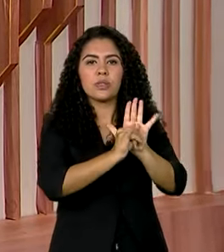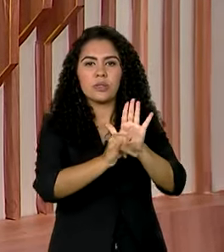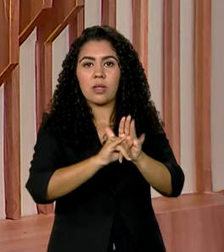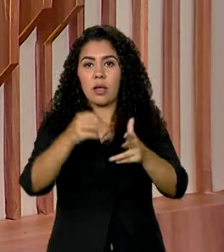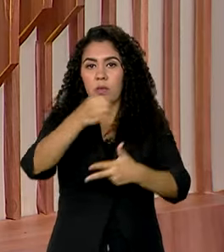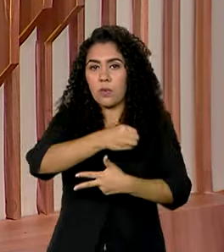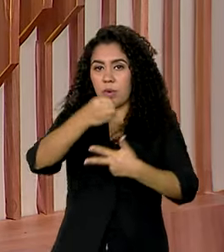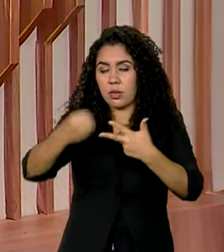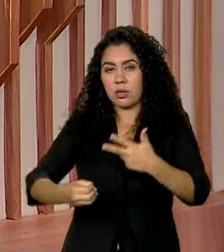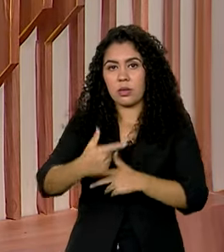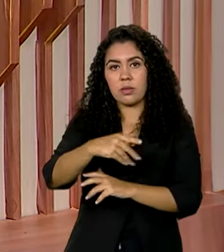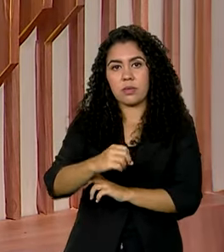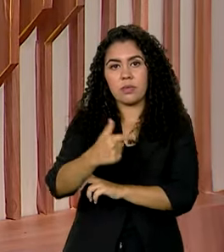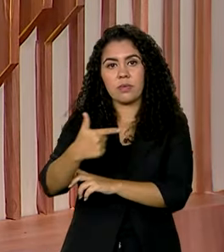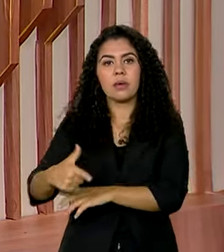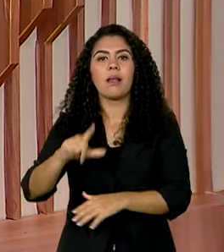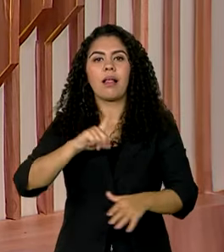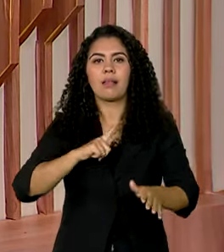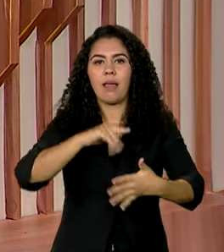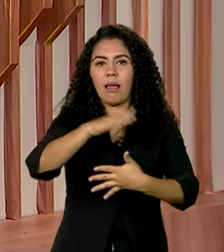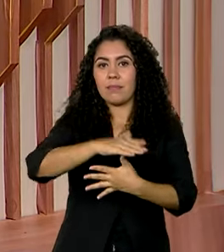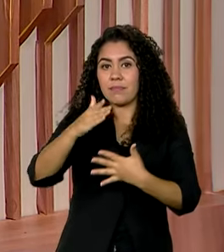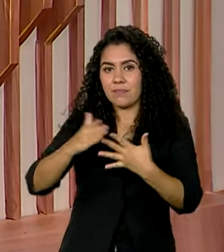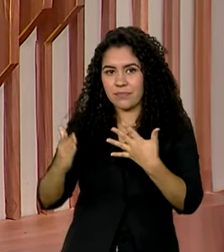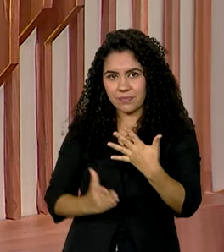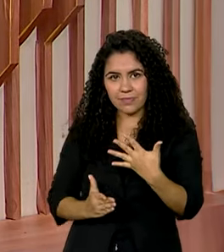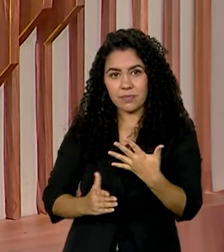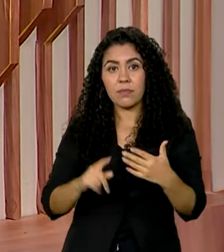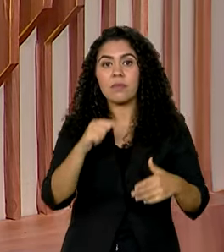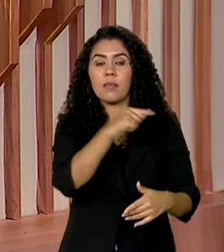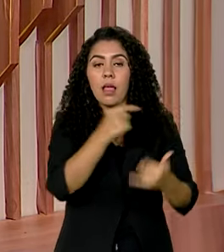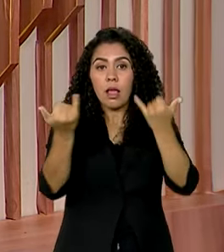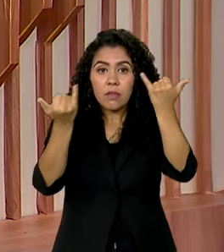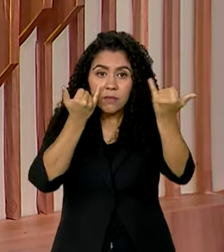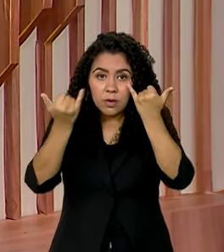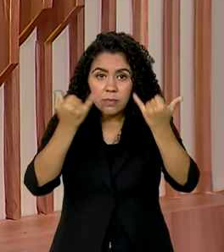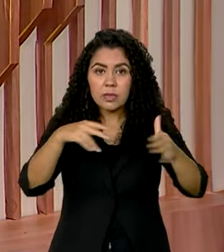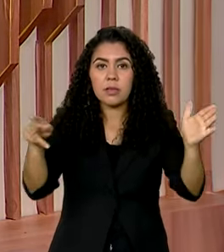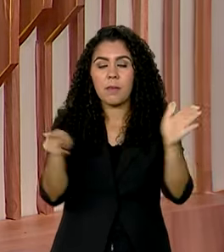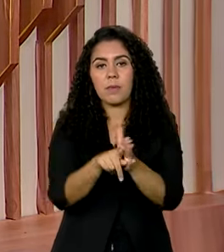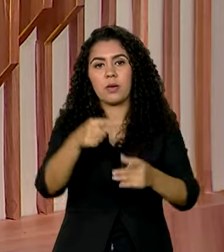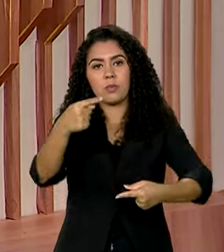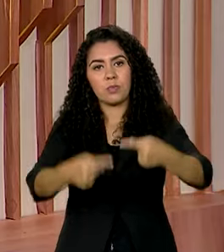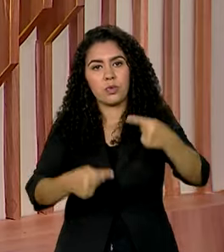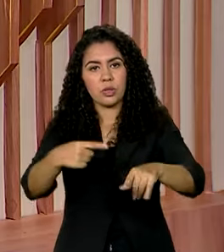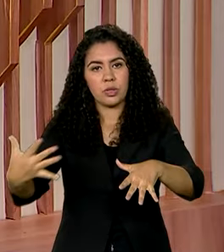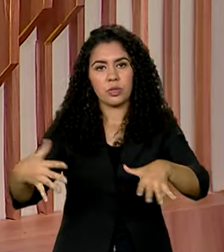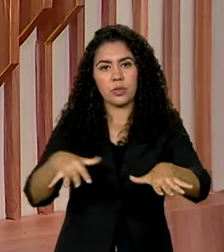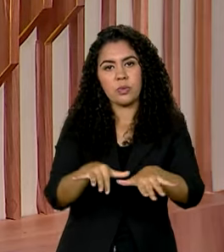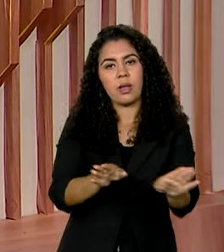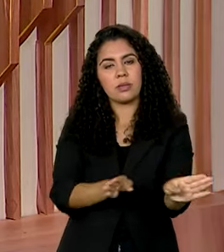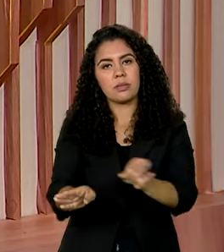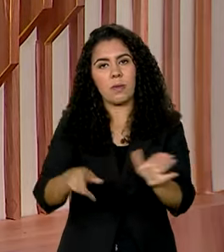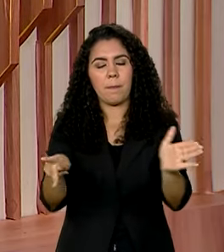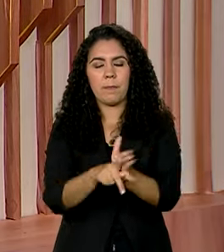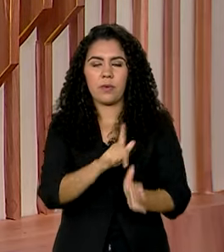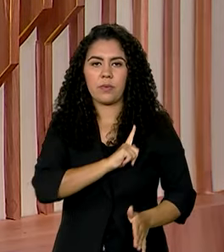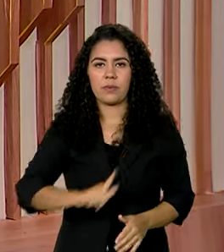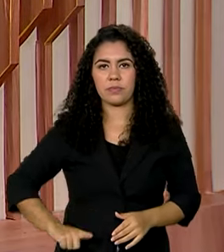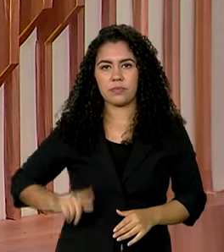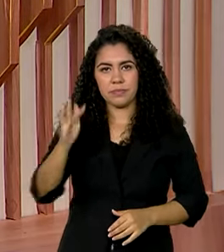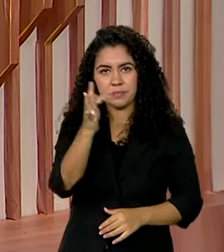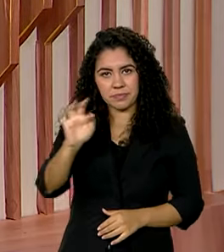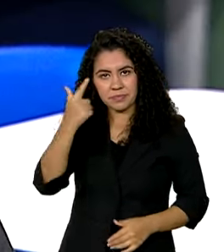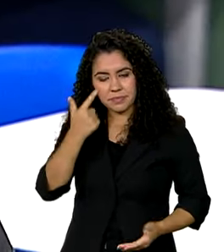2024 em Língua Brasileira de Sinais. O conteúdo faz parte das políticas de inclusão e acessibilidade do